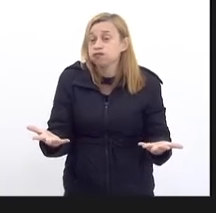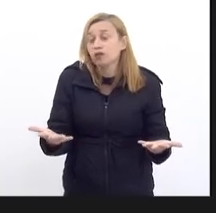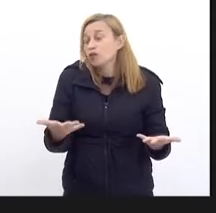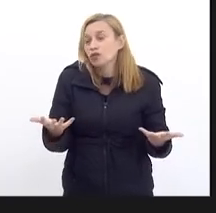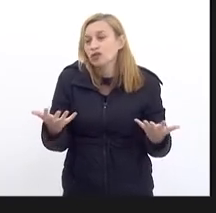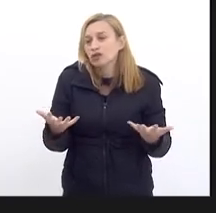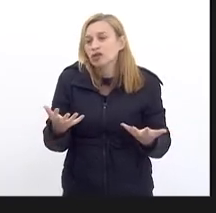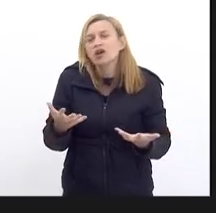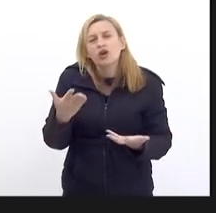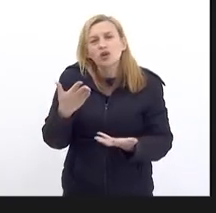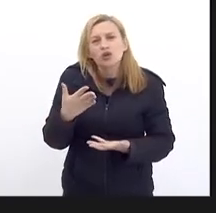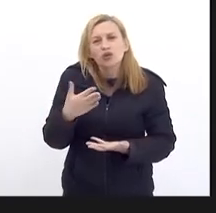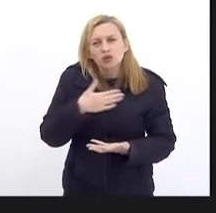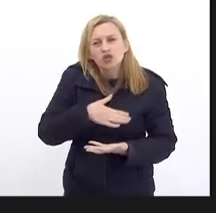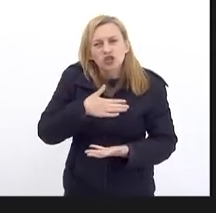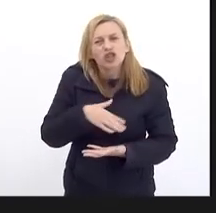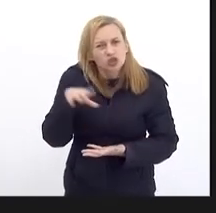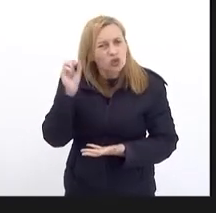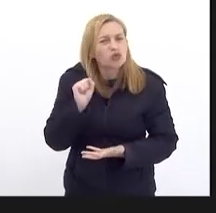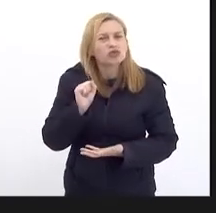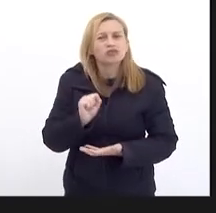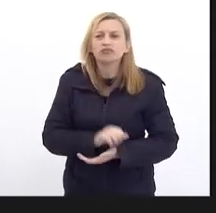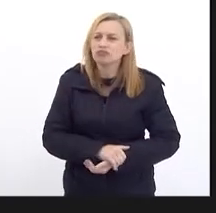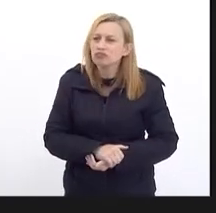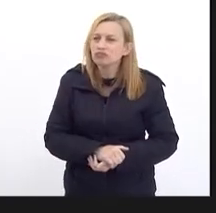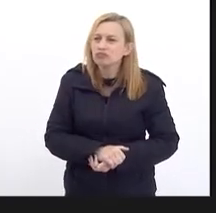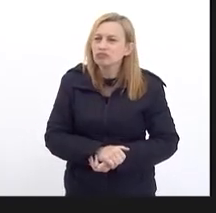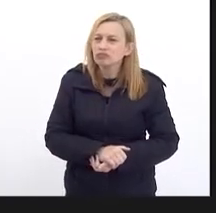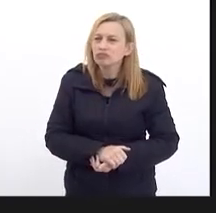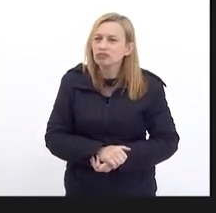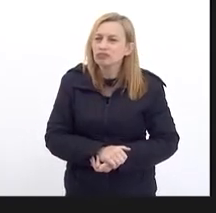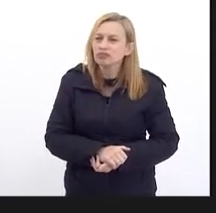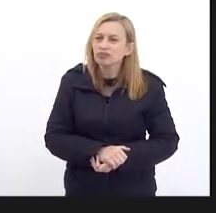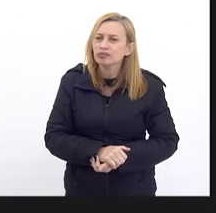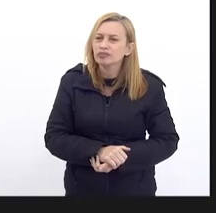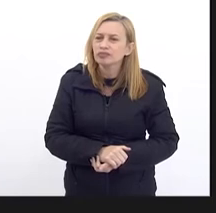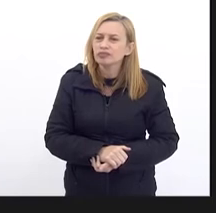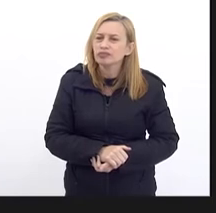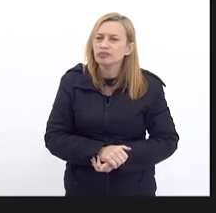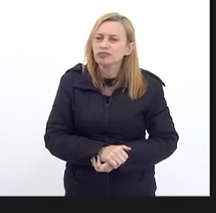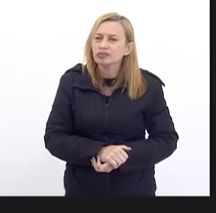daí Eu gostaria De ouvir De ouvir Isso daí